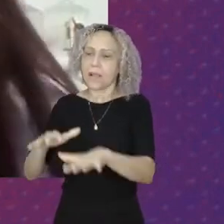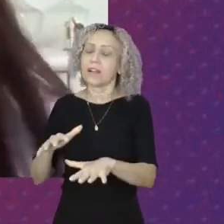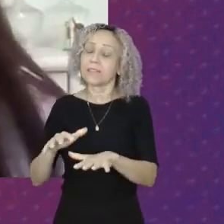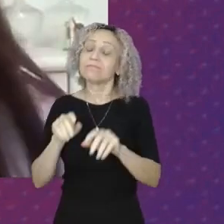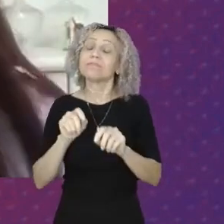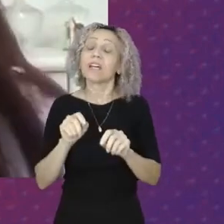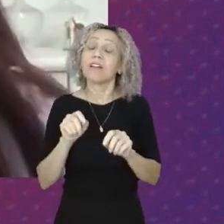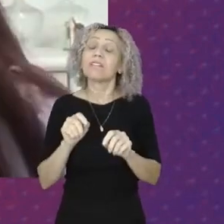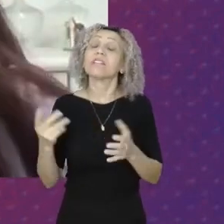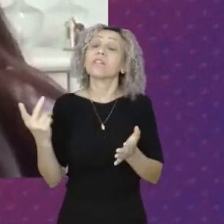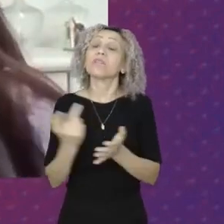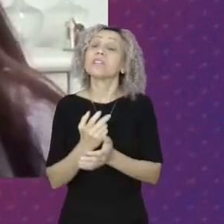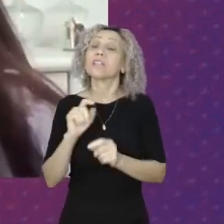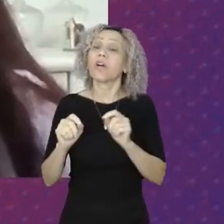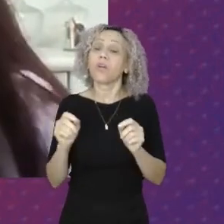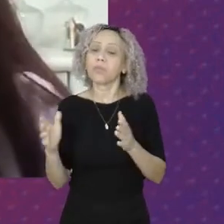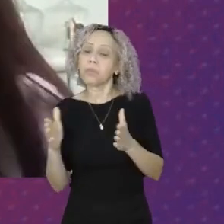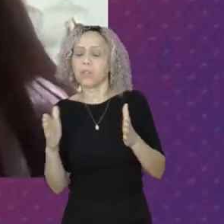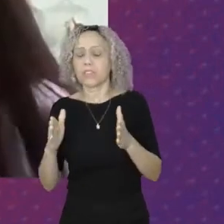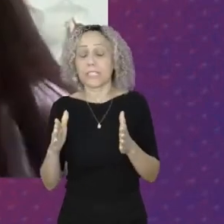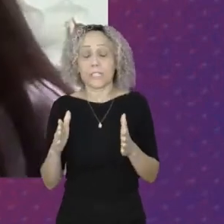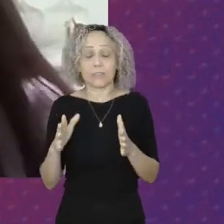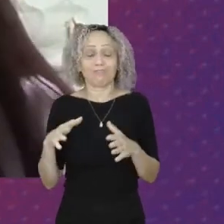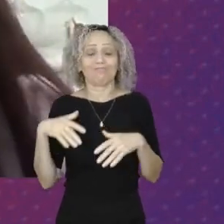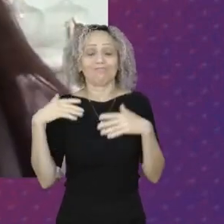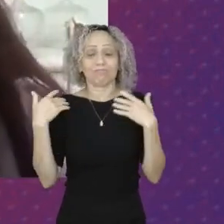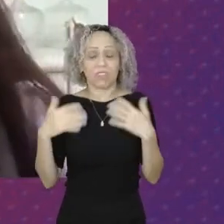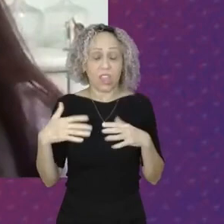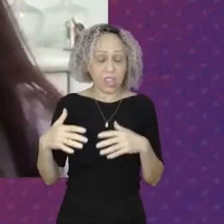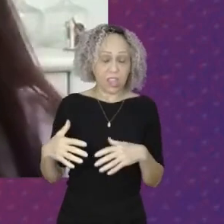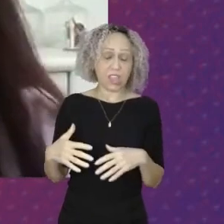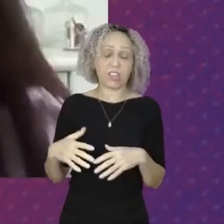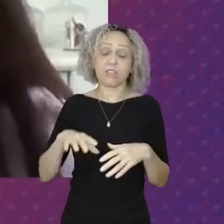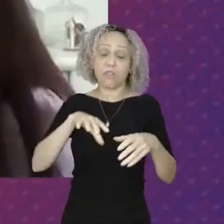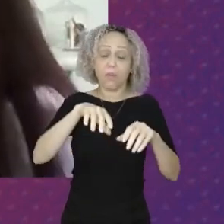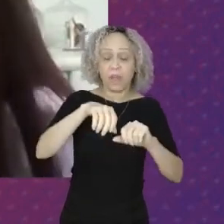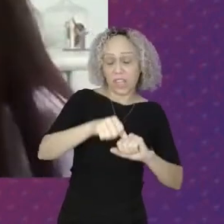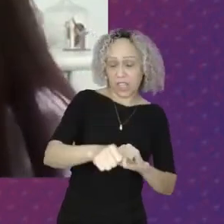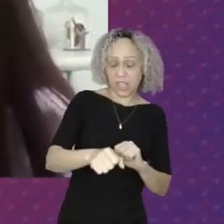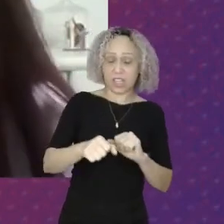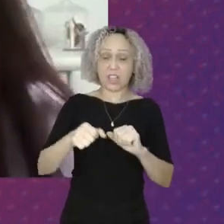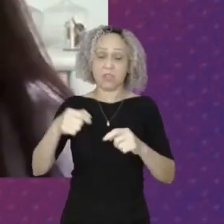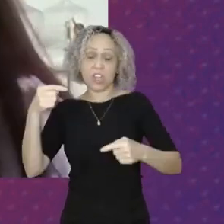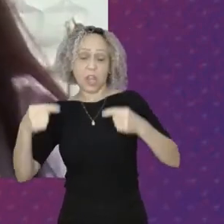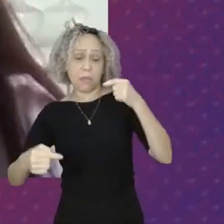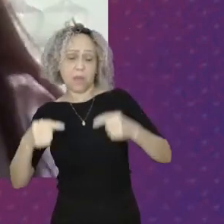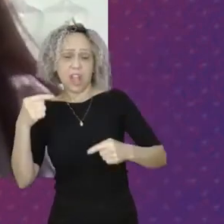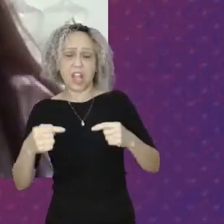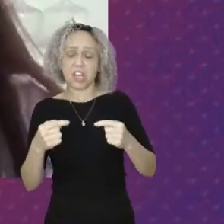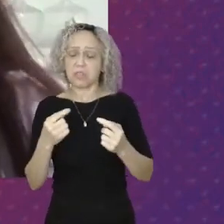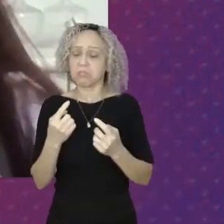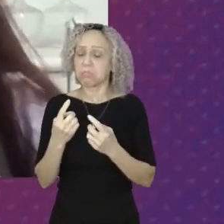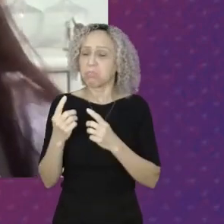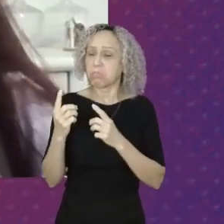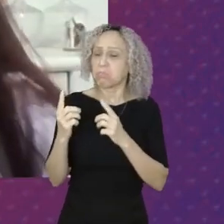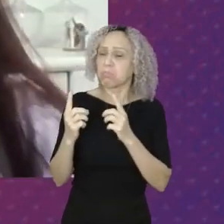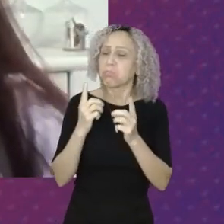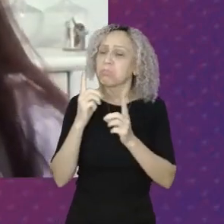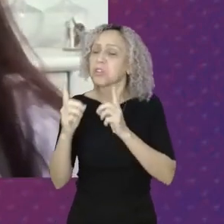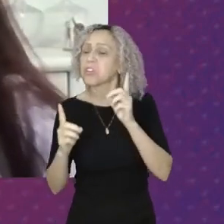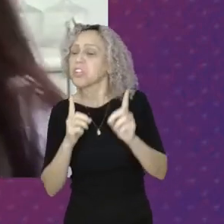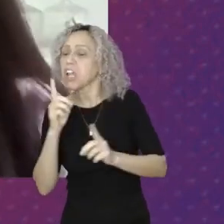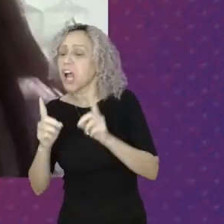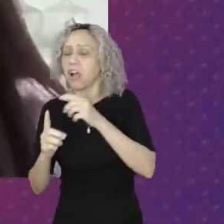permanente De formação De capacitação De debate De diálogos A